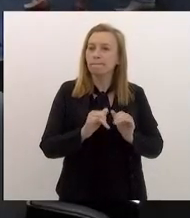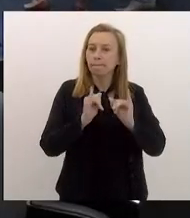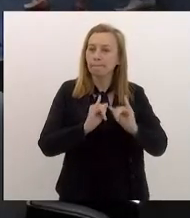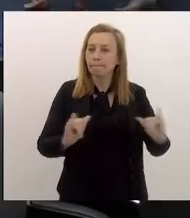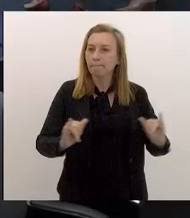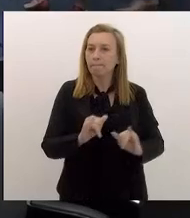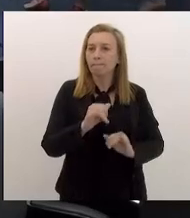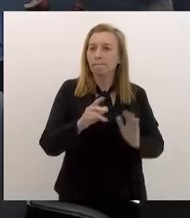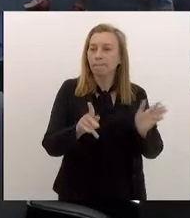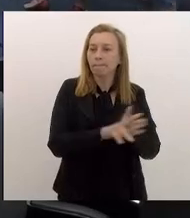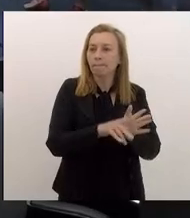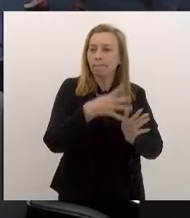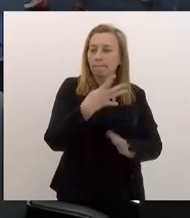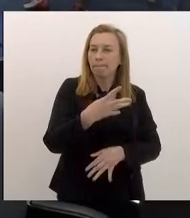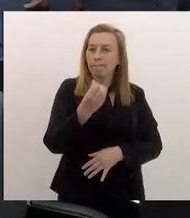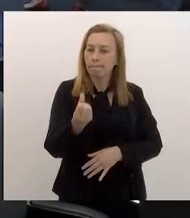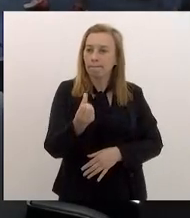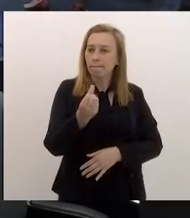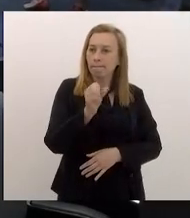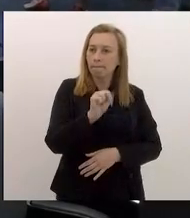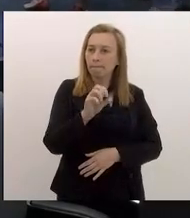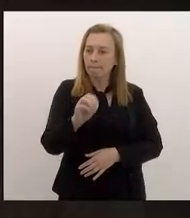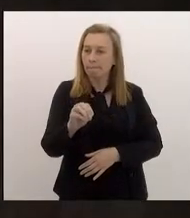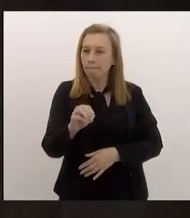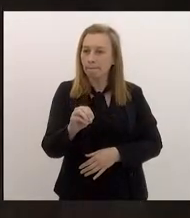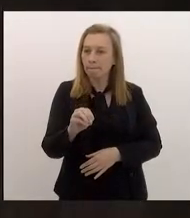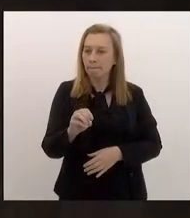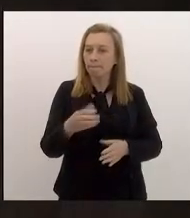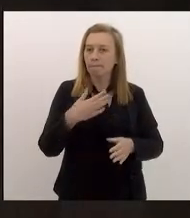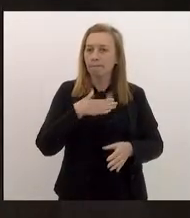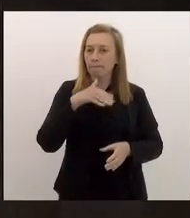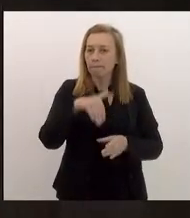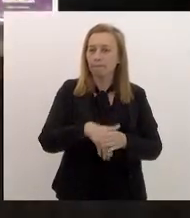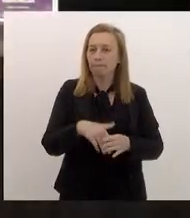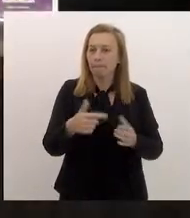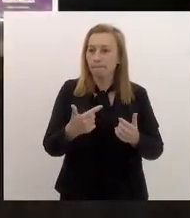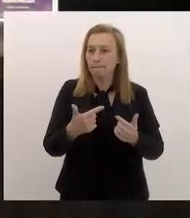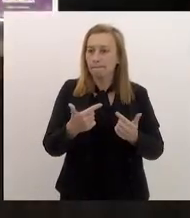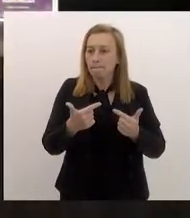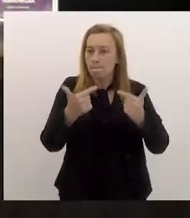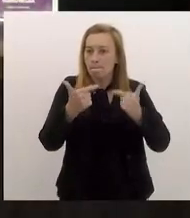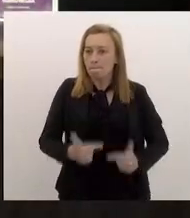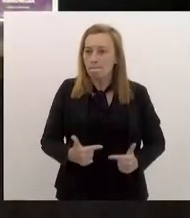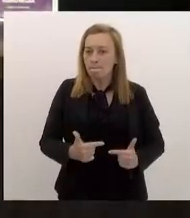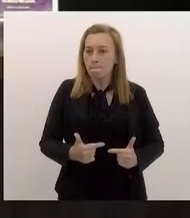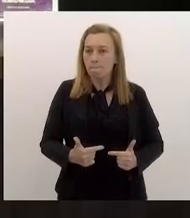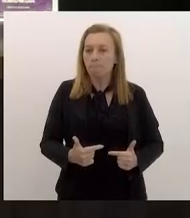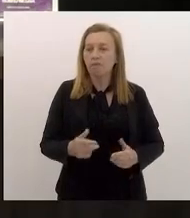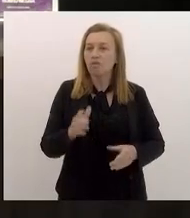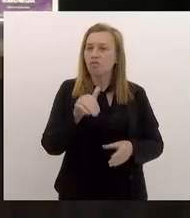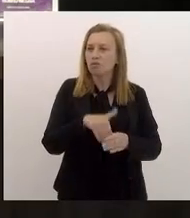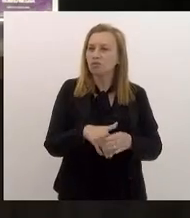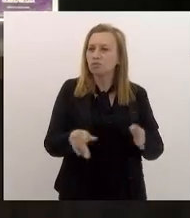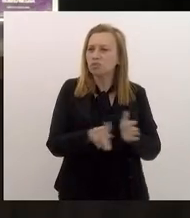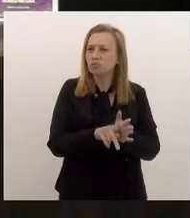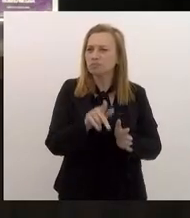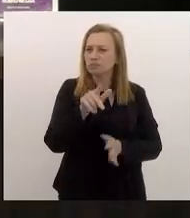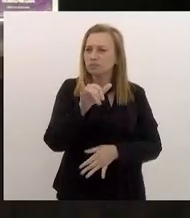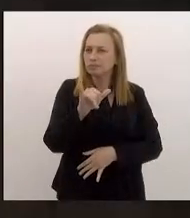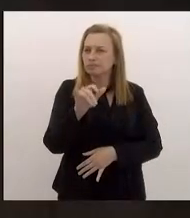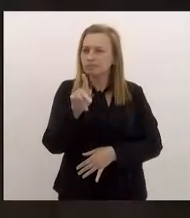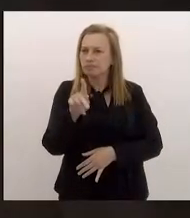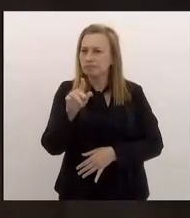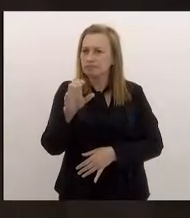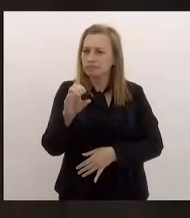4680 com o meu voto de abstenção. o meu voto de abstenção. O voto é o projeto do IPCA, né? É.